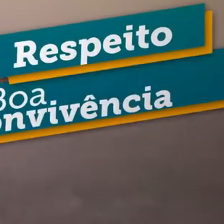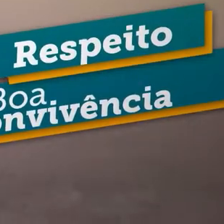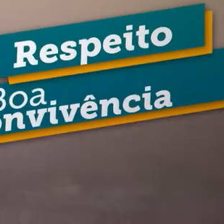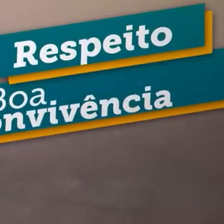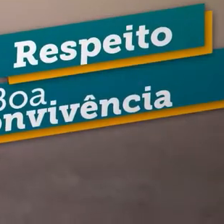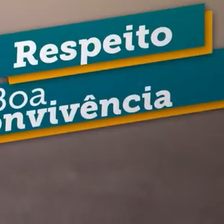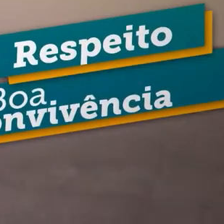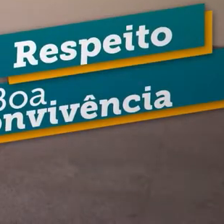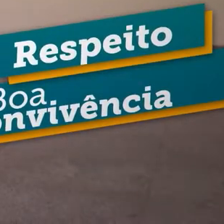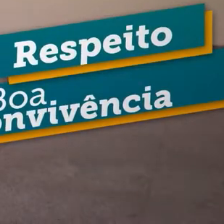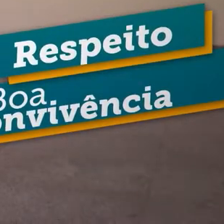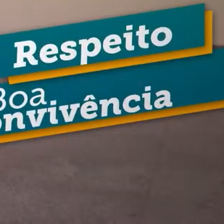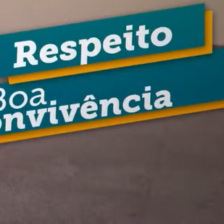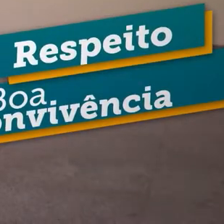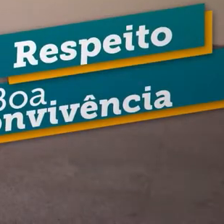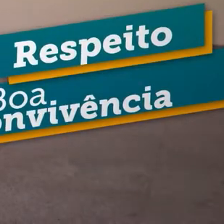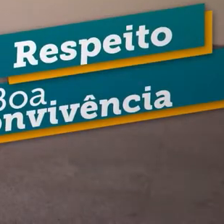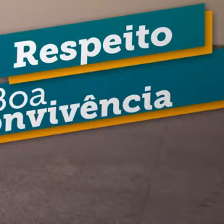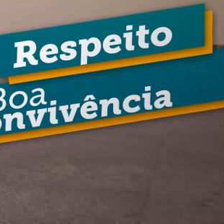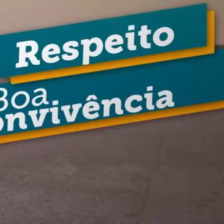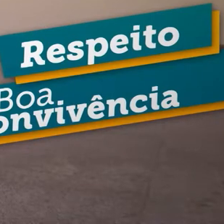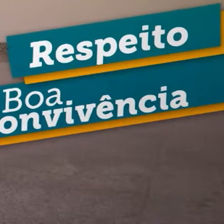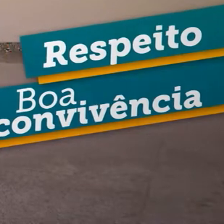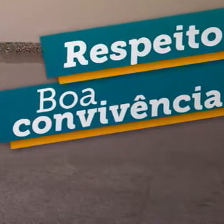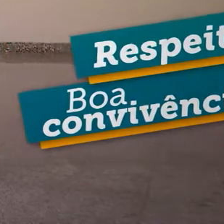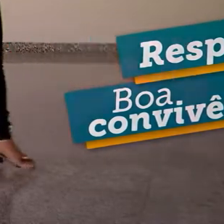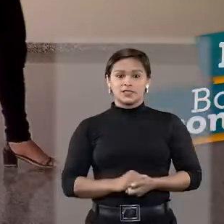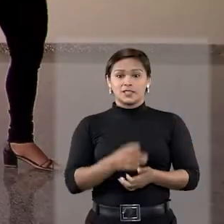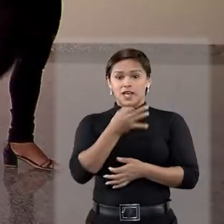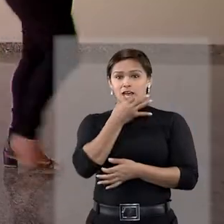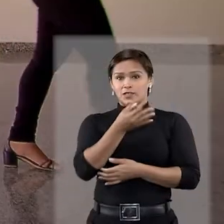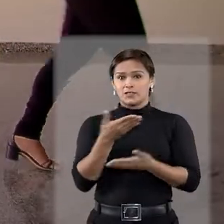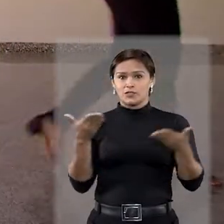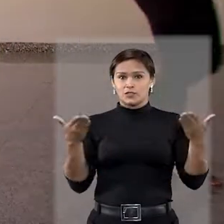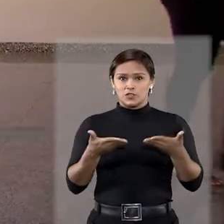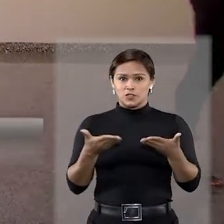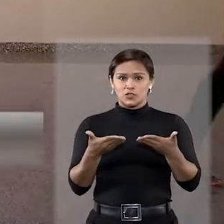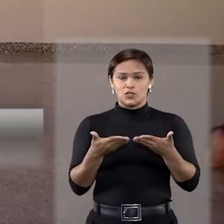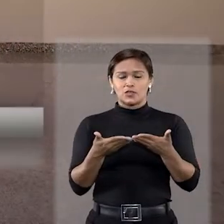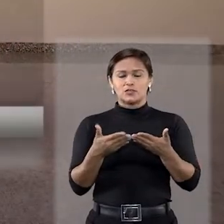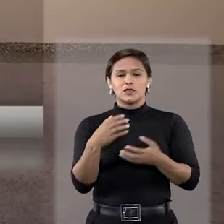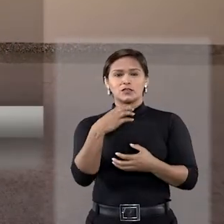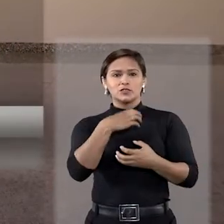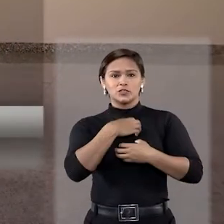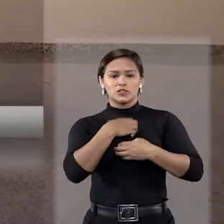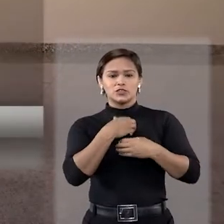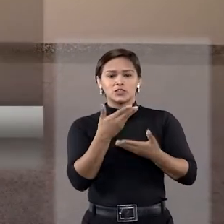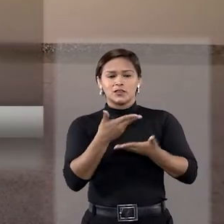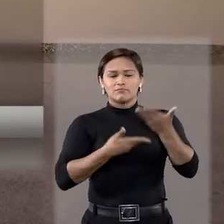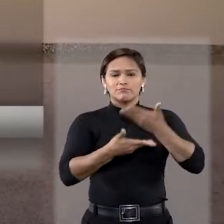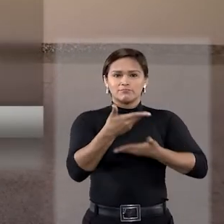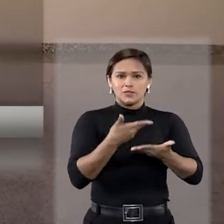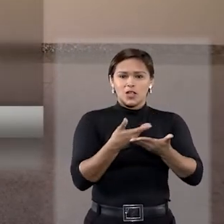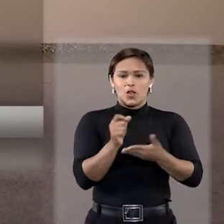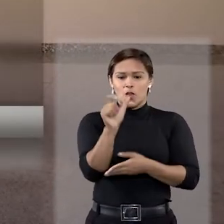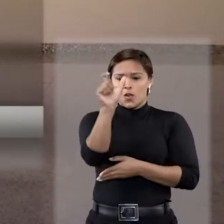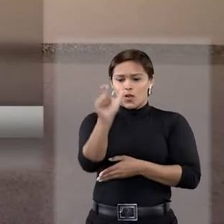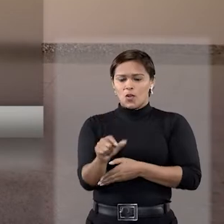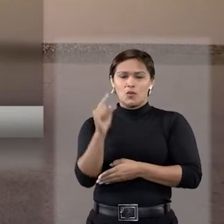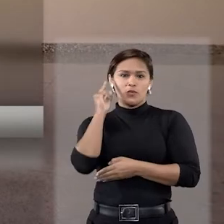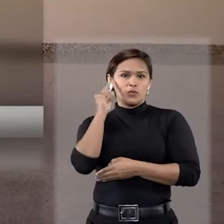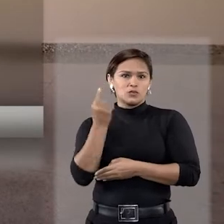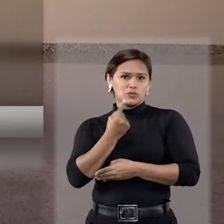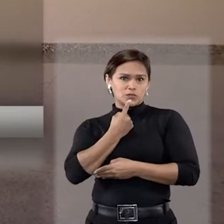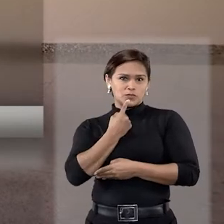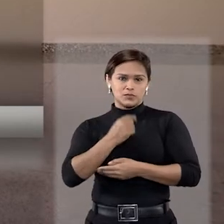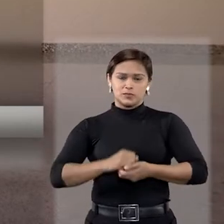vão deixar o ambiente da sua unidade ainda melhor. As dicas de hoje são maneiras de interagir com uma